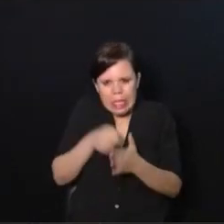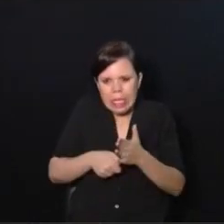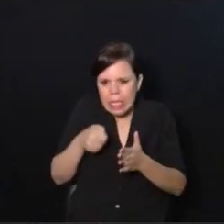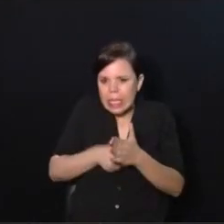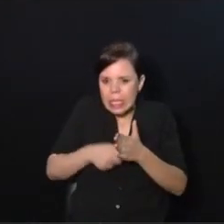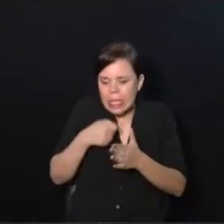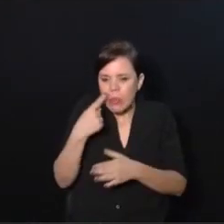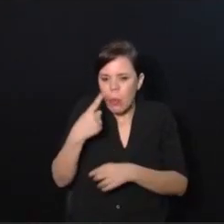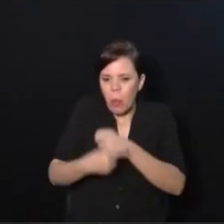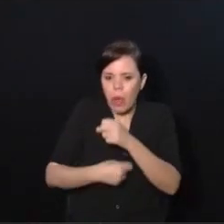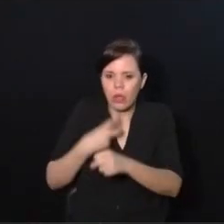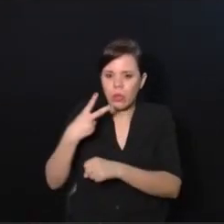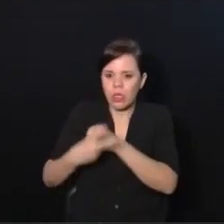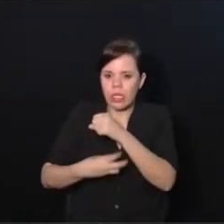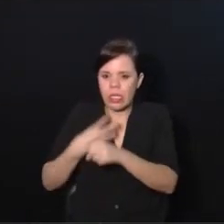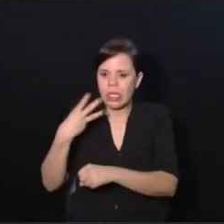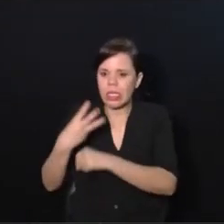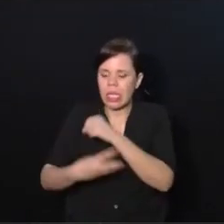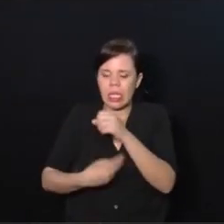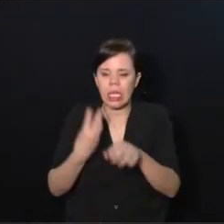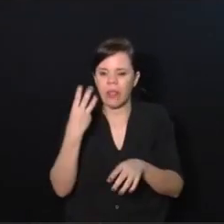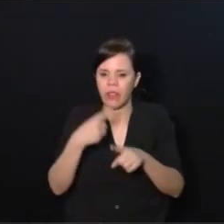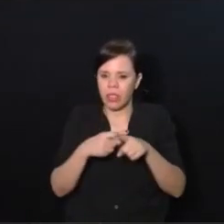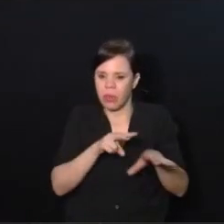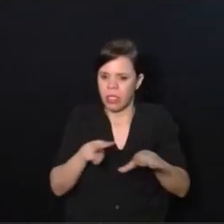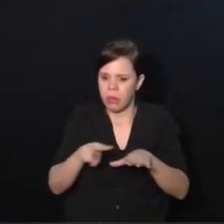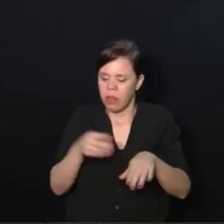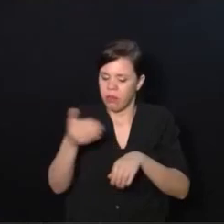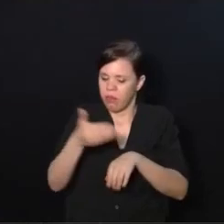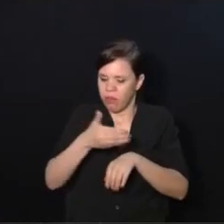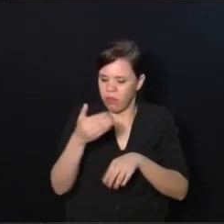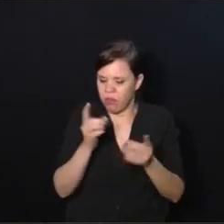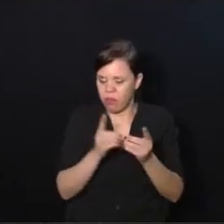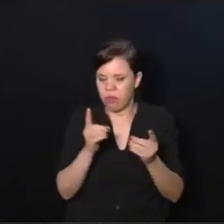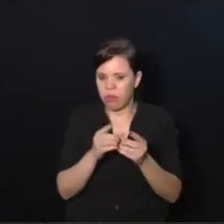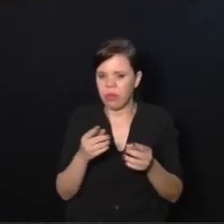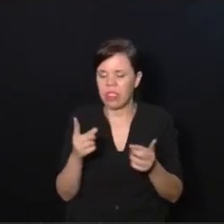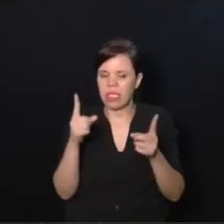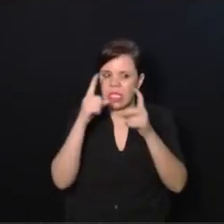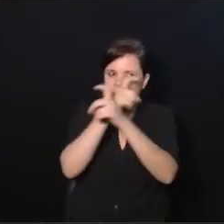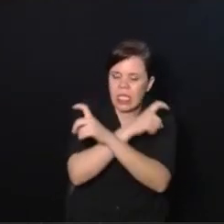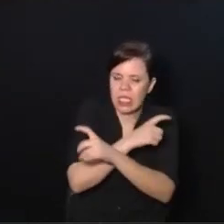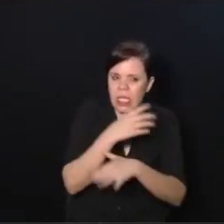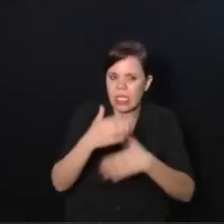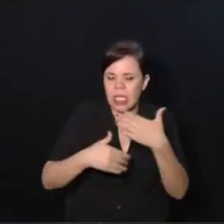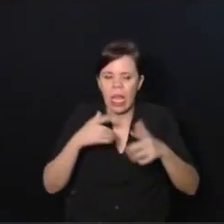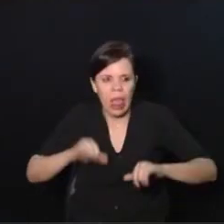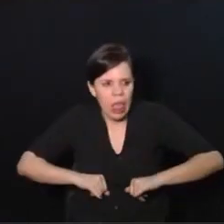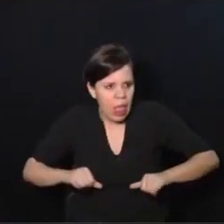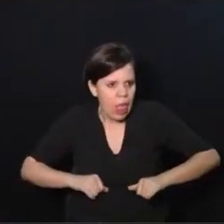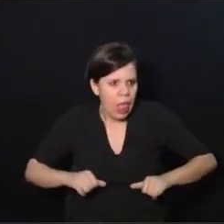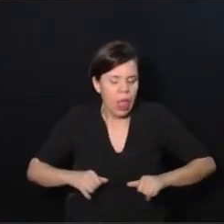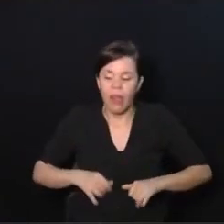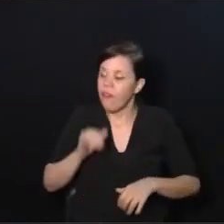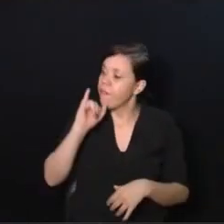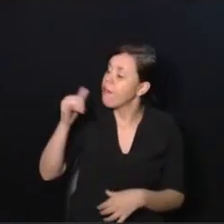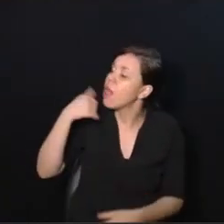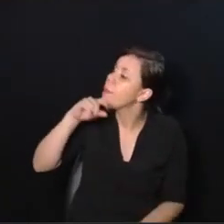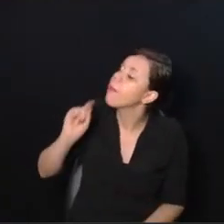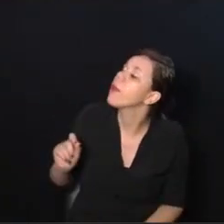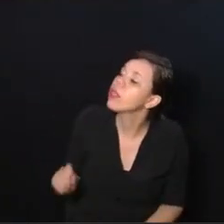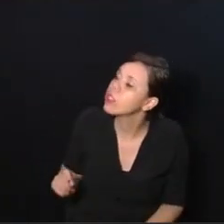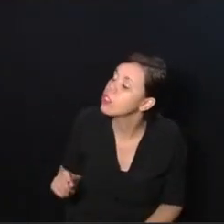no segundo, no terceiro, quer levar três vezes por semana para o atendimento e aquela dificuldade toda e ela está ali. A gente vira para a mãe e fala assim, olha,